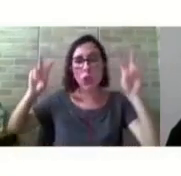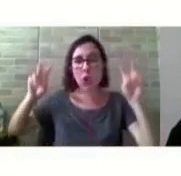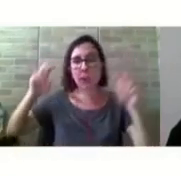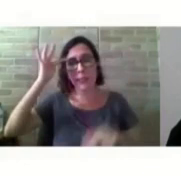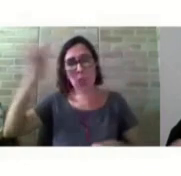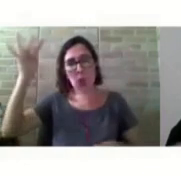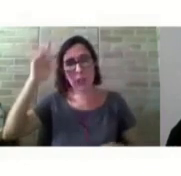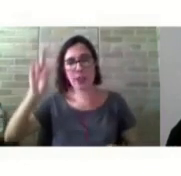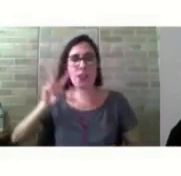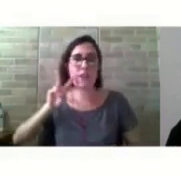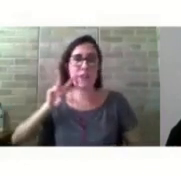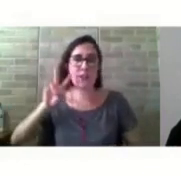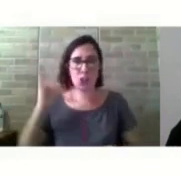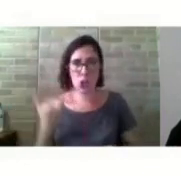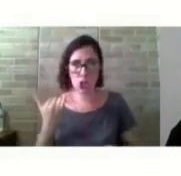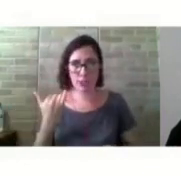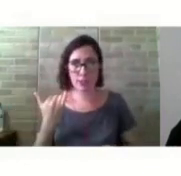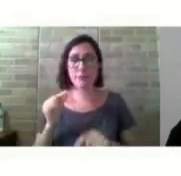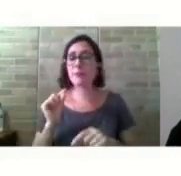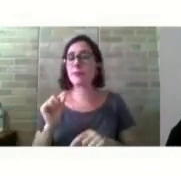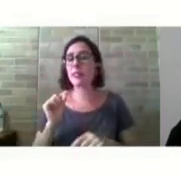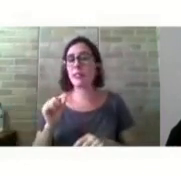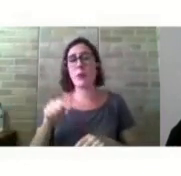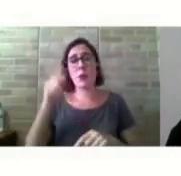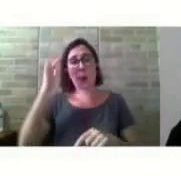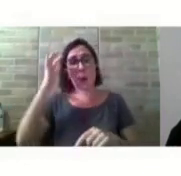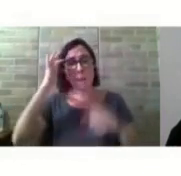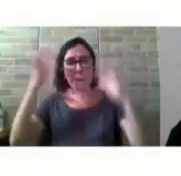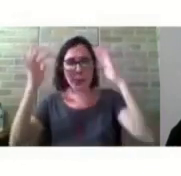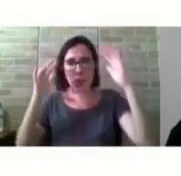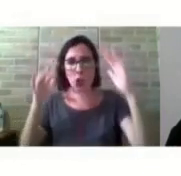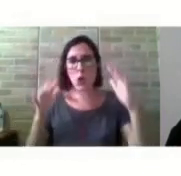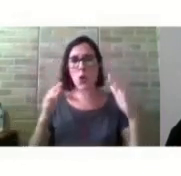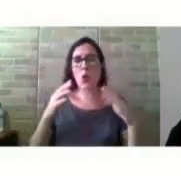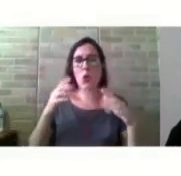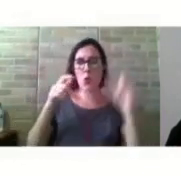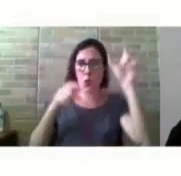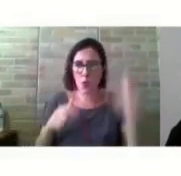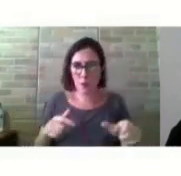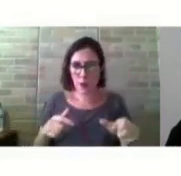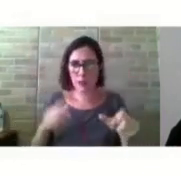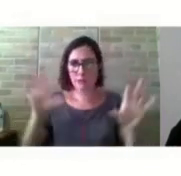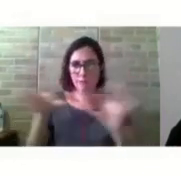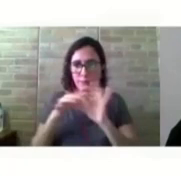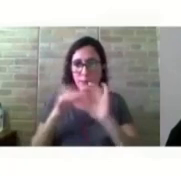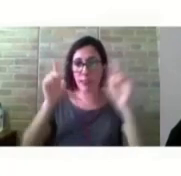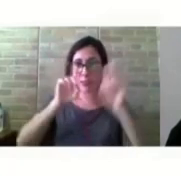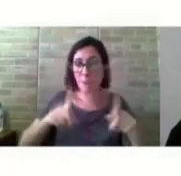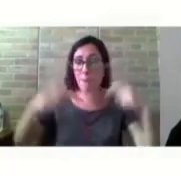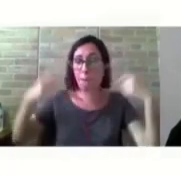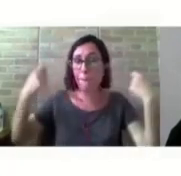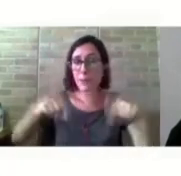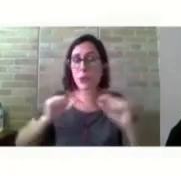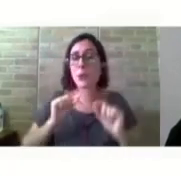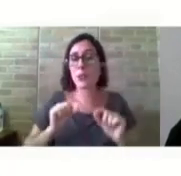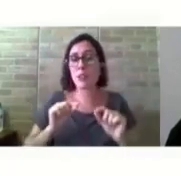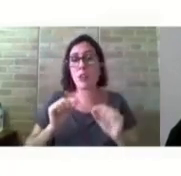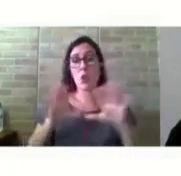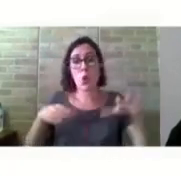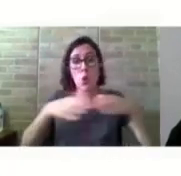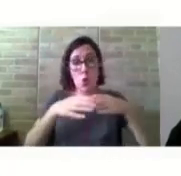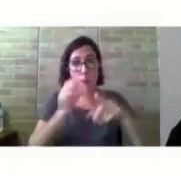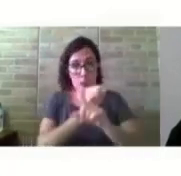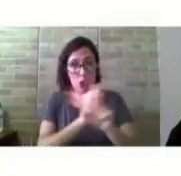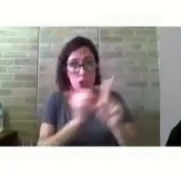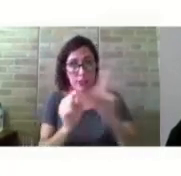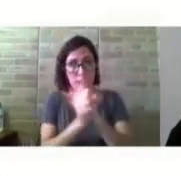humano vinculado a uma deficiência, depende das condições concretas oferecidas pelo grupo social, que podem